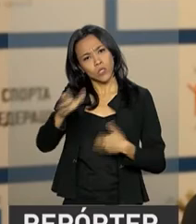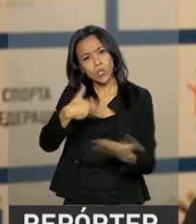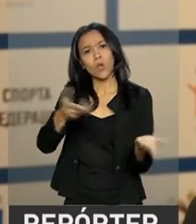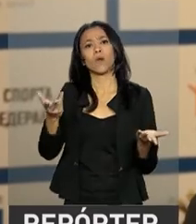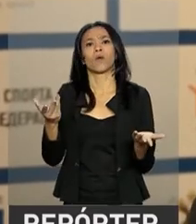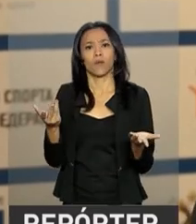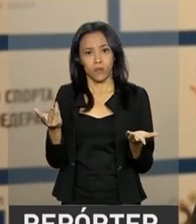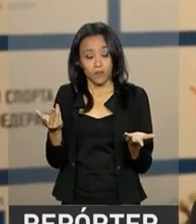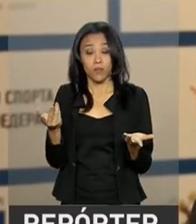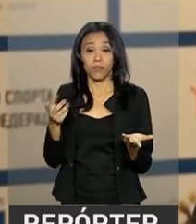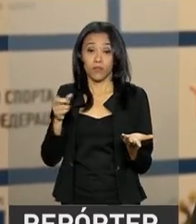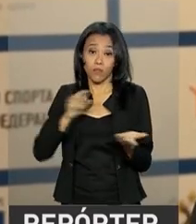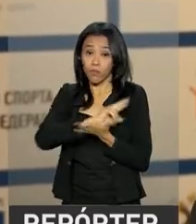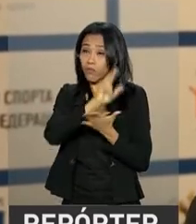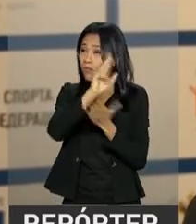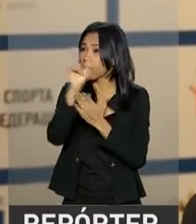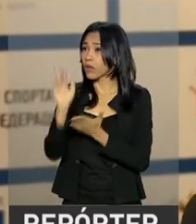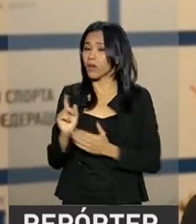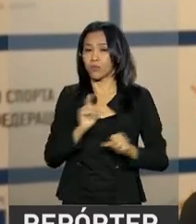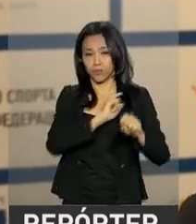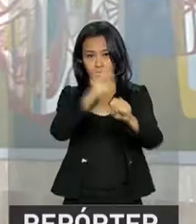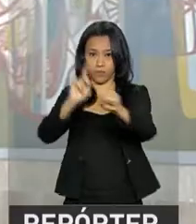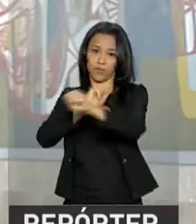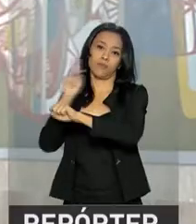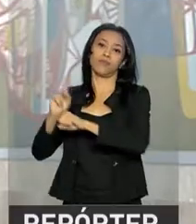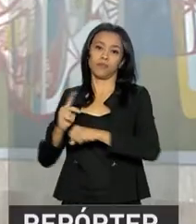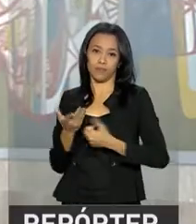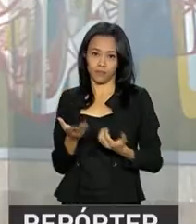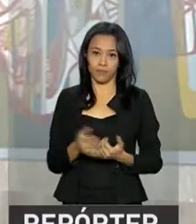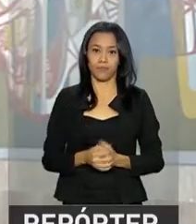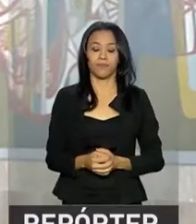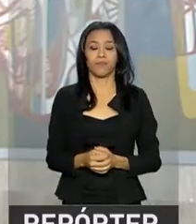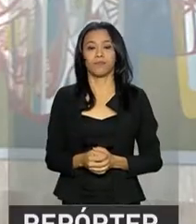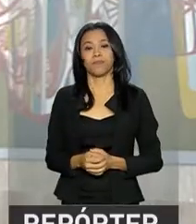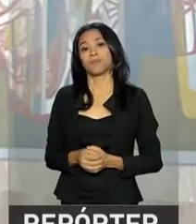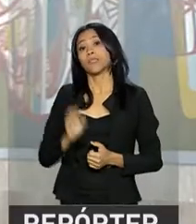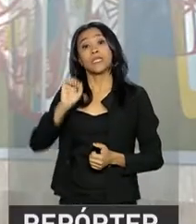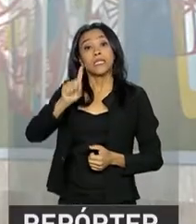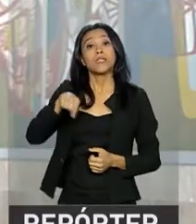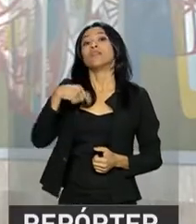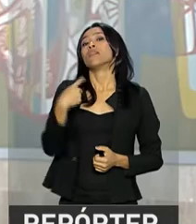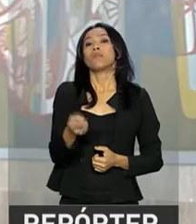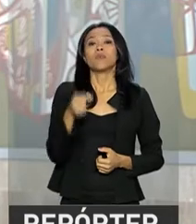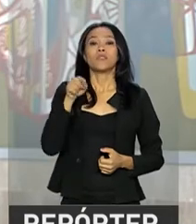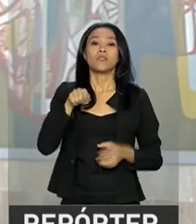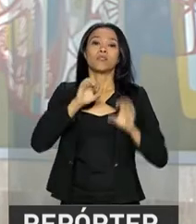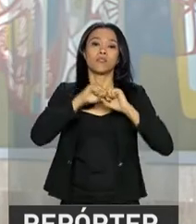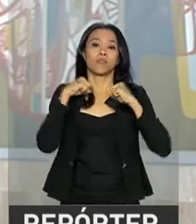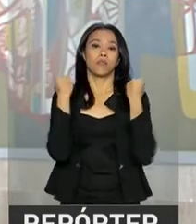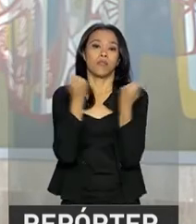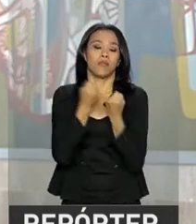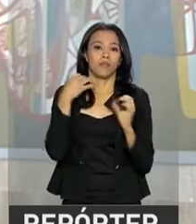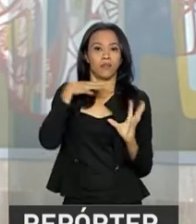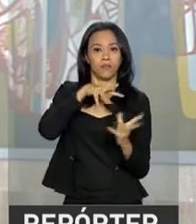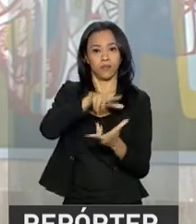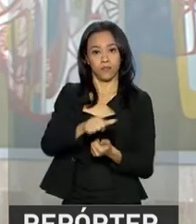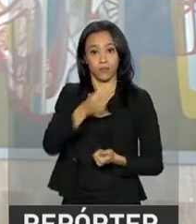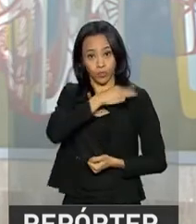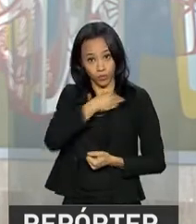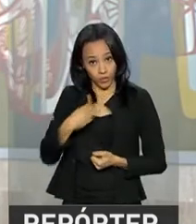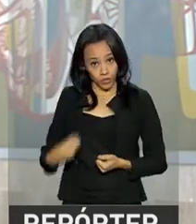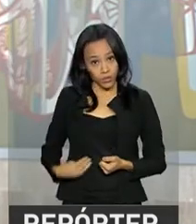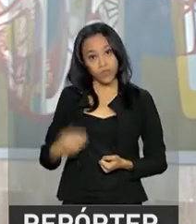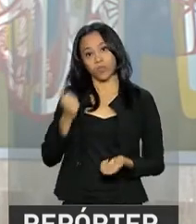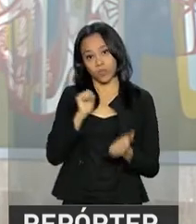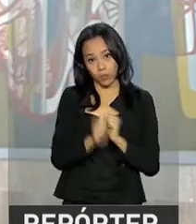com os diversos países aqui presentes. Após este seminário internacional, o ministro Leandro Cruz